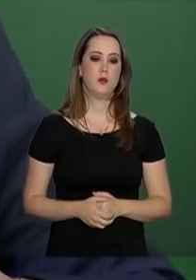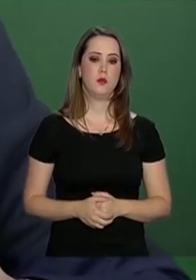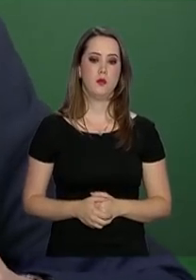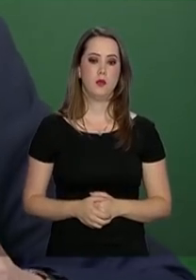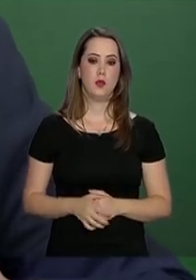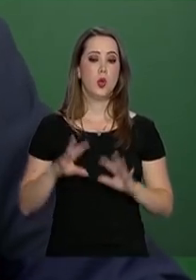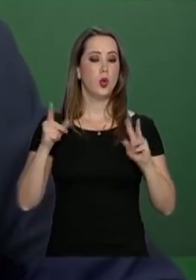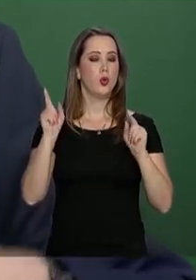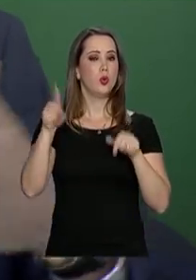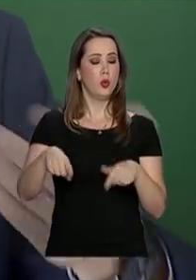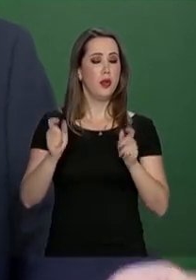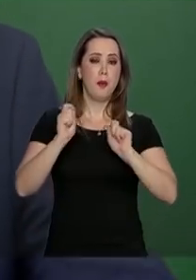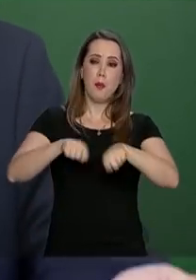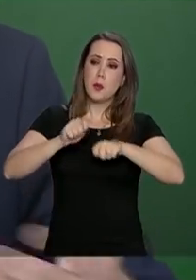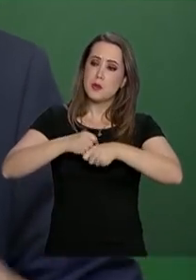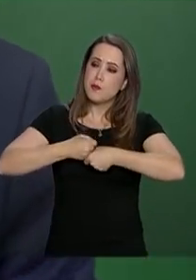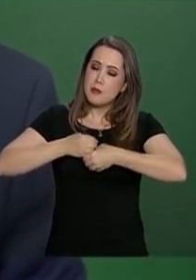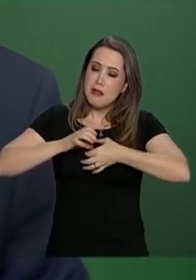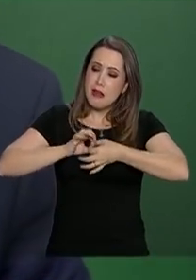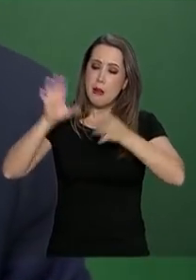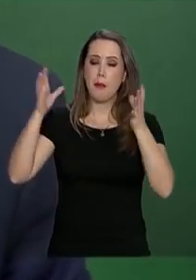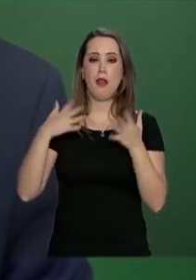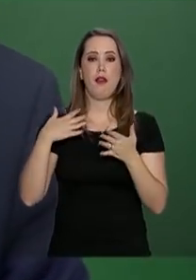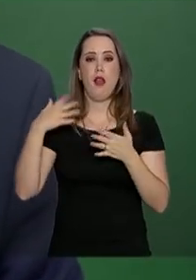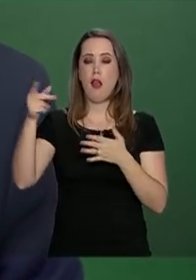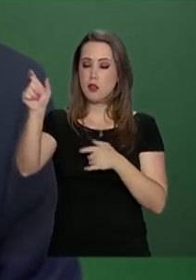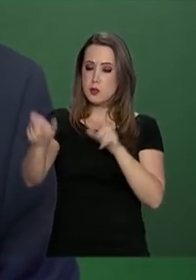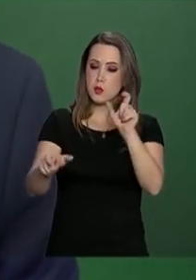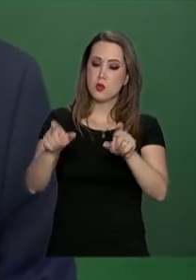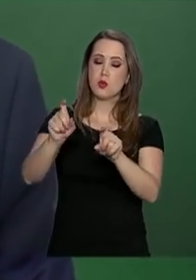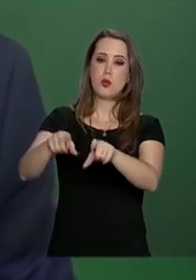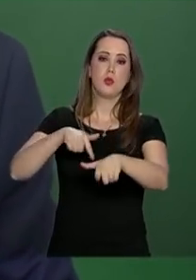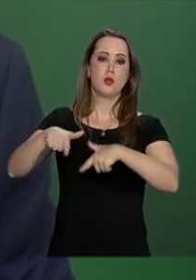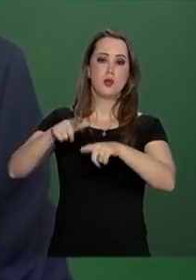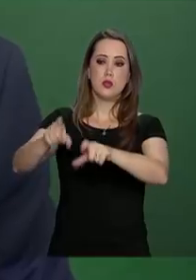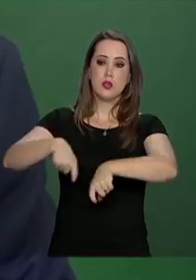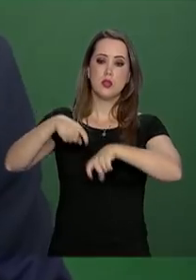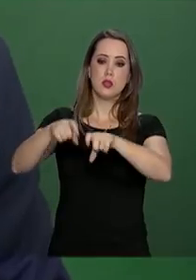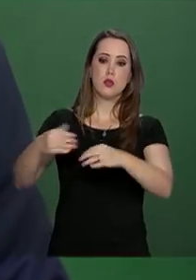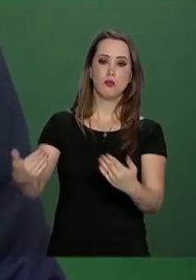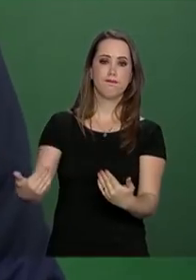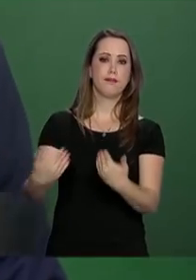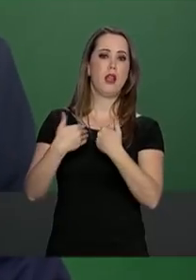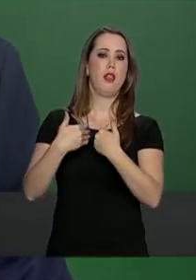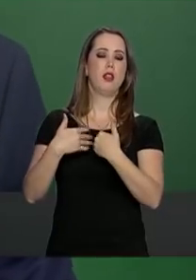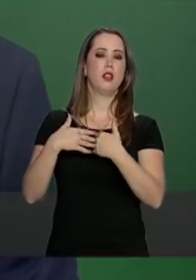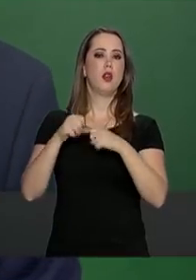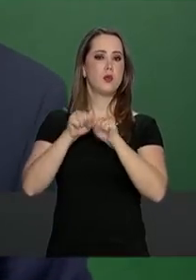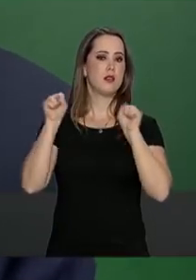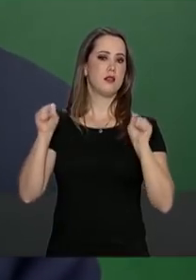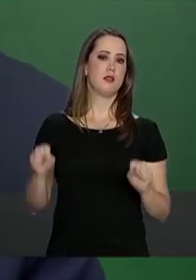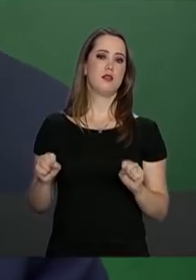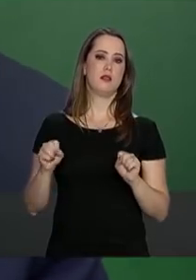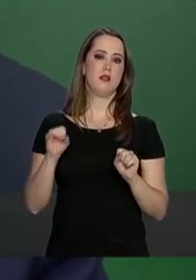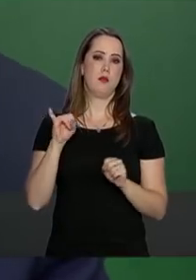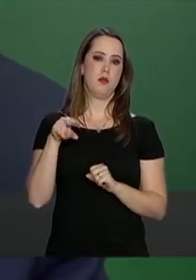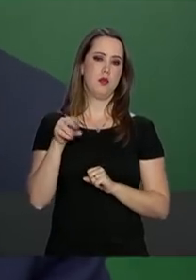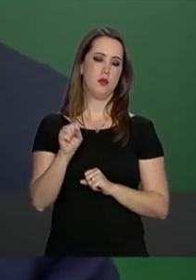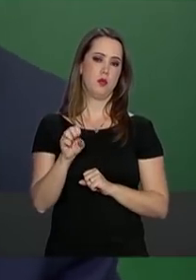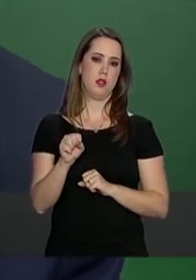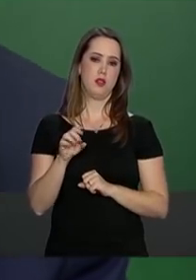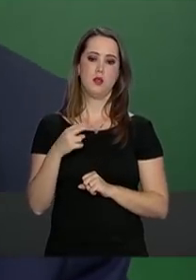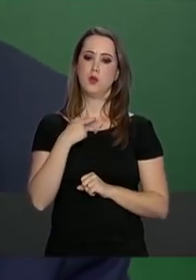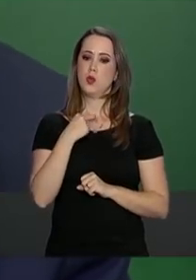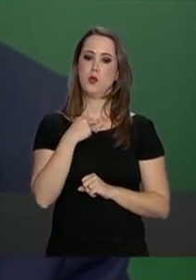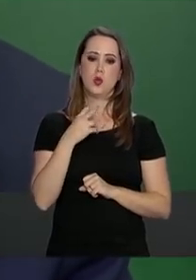Tudo isso é para permitir acesso do trabalhador rural ao nosso sistema previdenciário, mas não utilizando